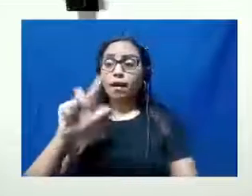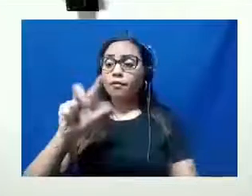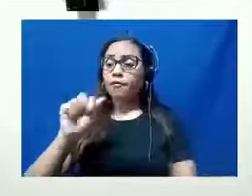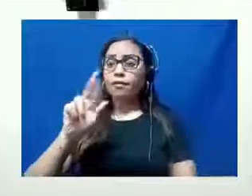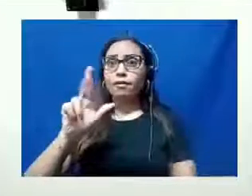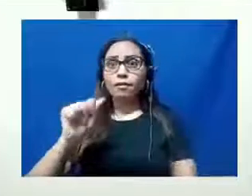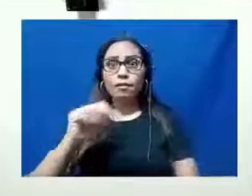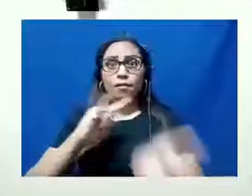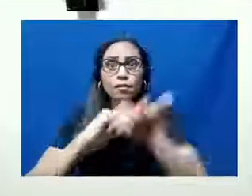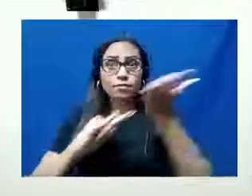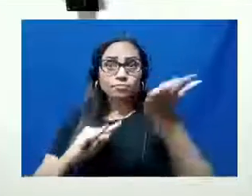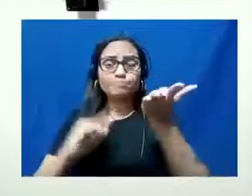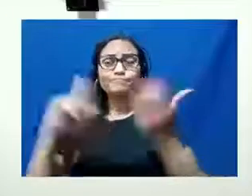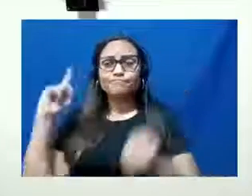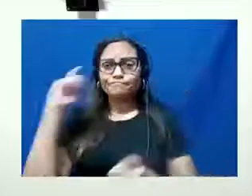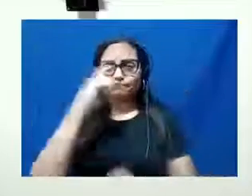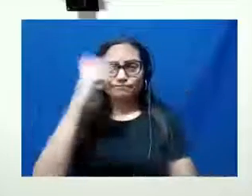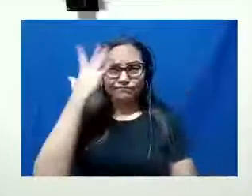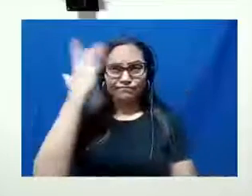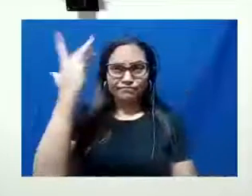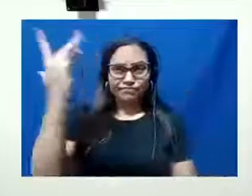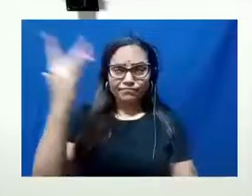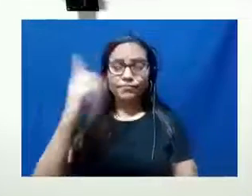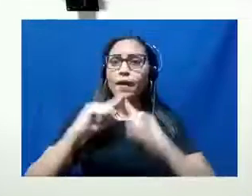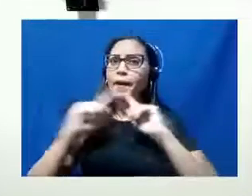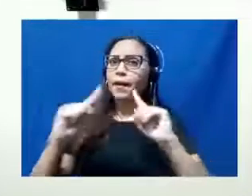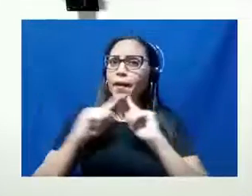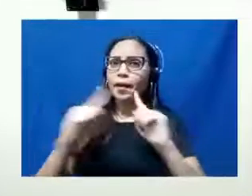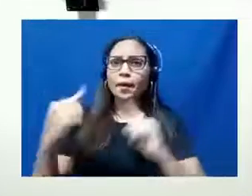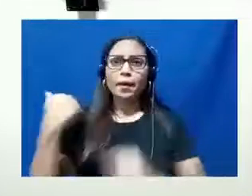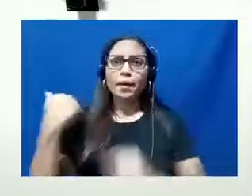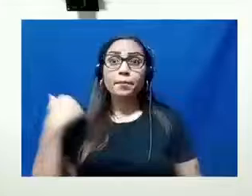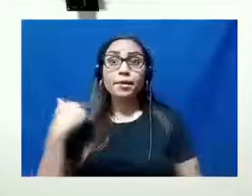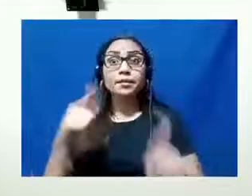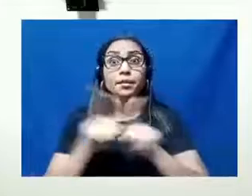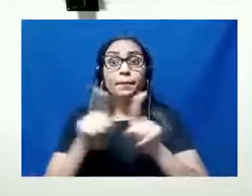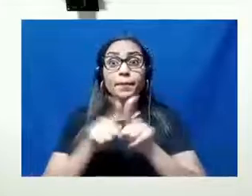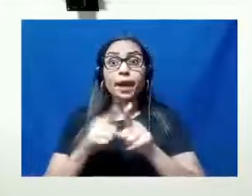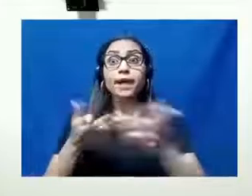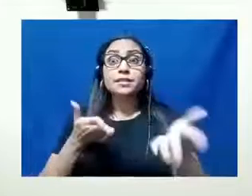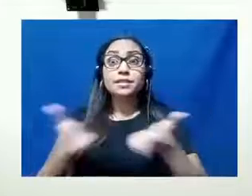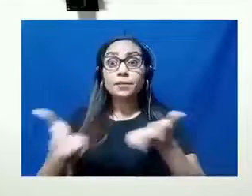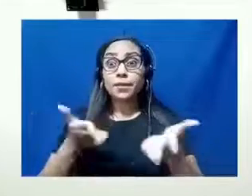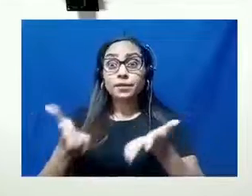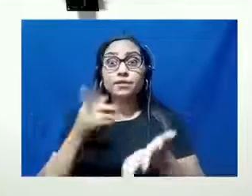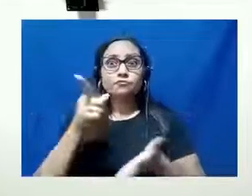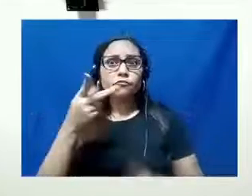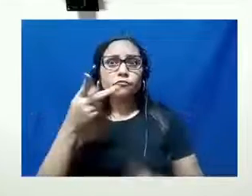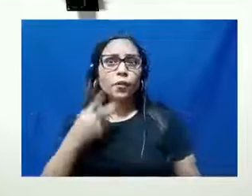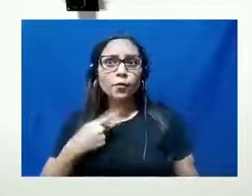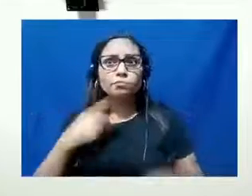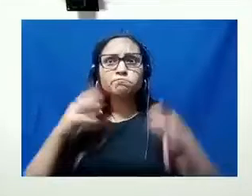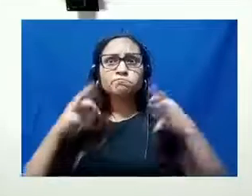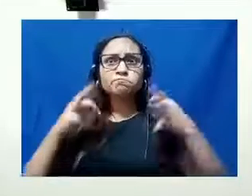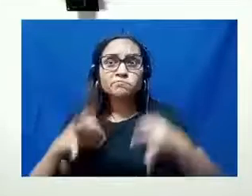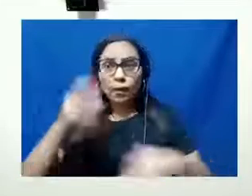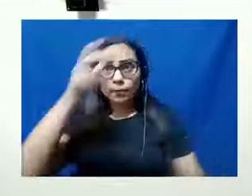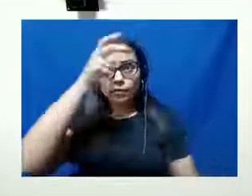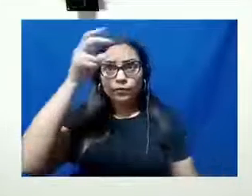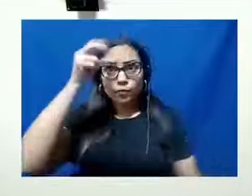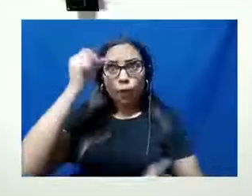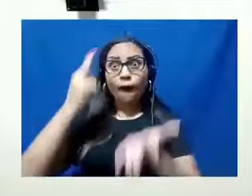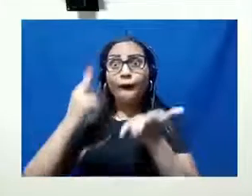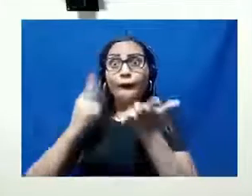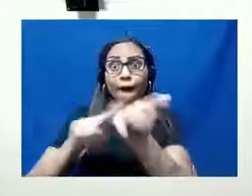diariamente a gente recebe essa reclamação. E sem falar também da acessibilidade, que o senhor falou também, que a prefeitura mandou carta para